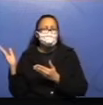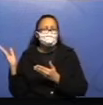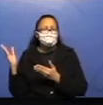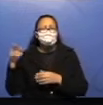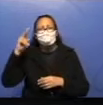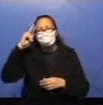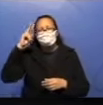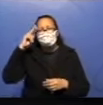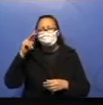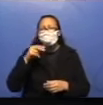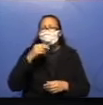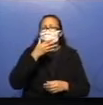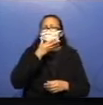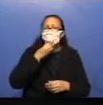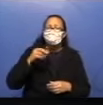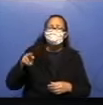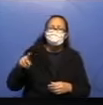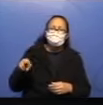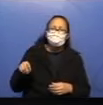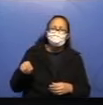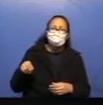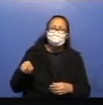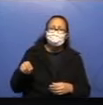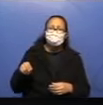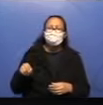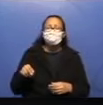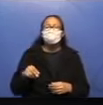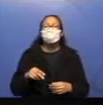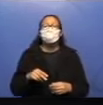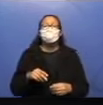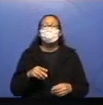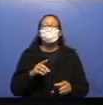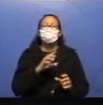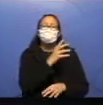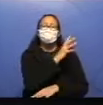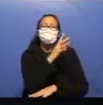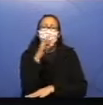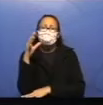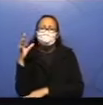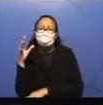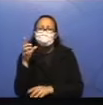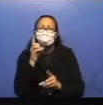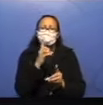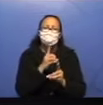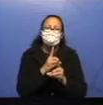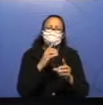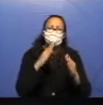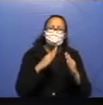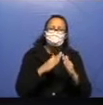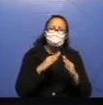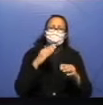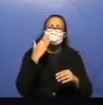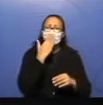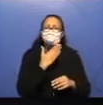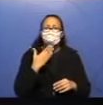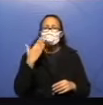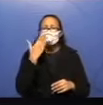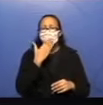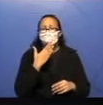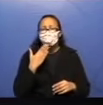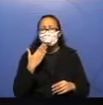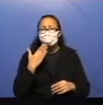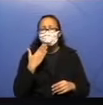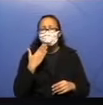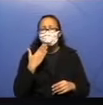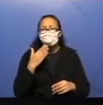dois irmãozinhos que se perdiam na floresta, que encontravam uma casinha de doce, que eles entravam, aparentemente